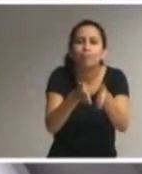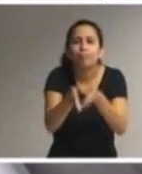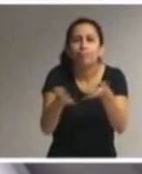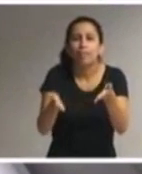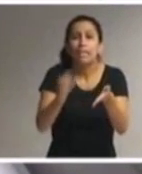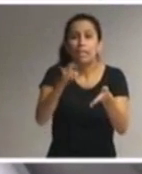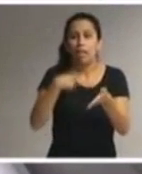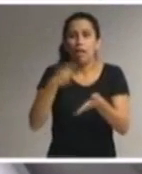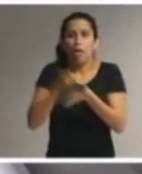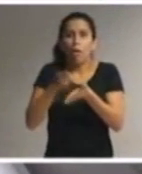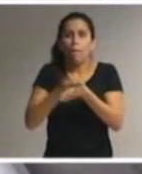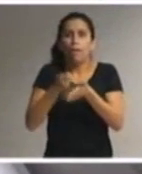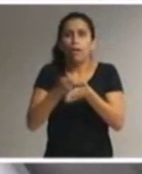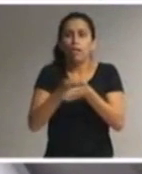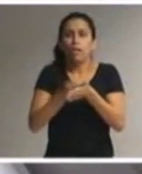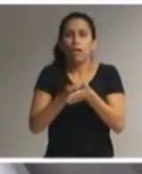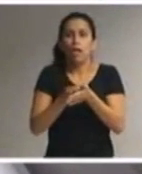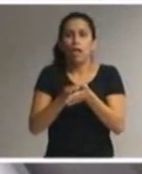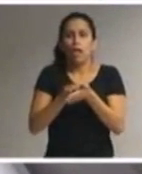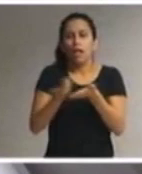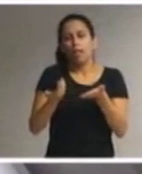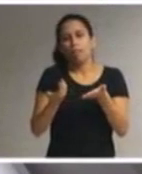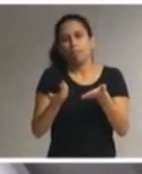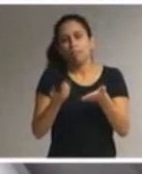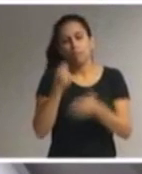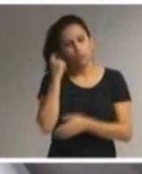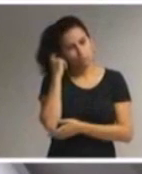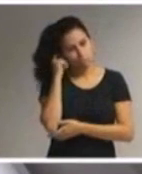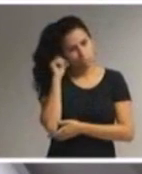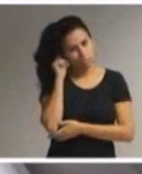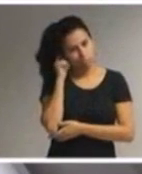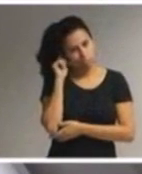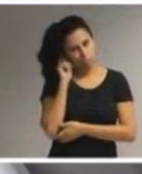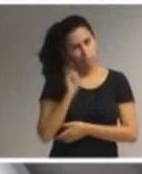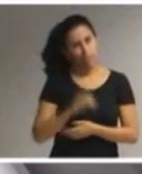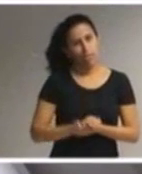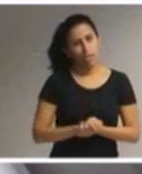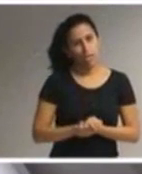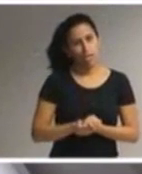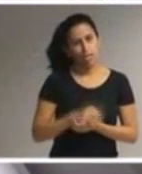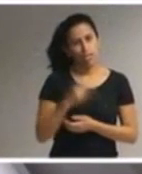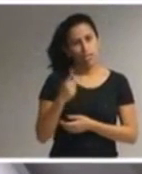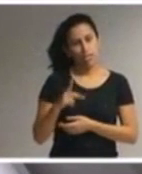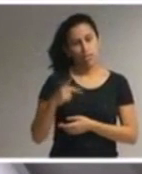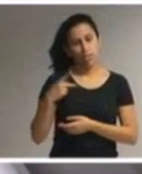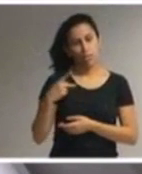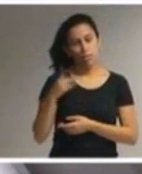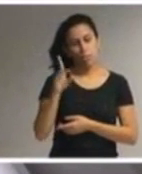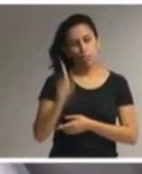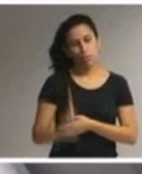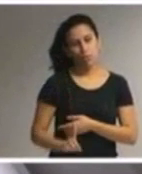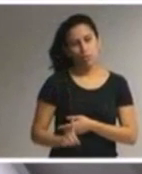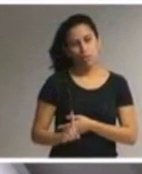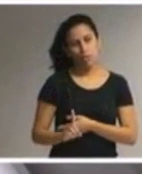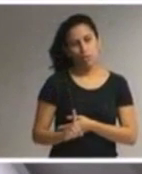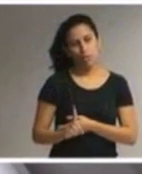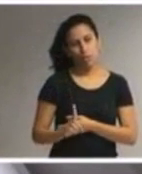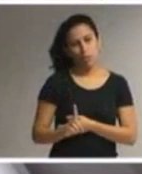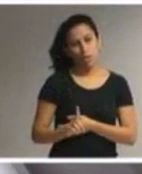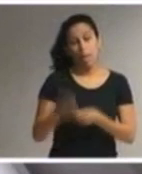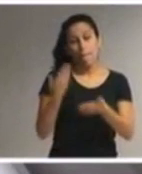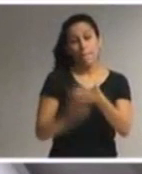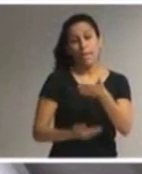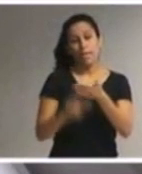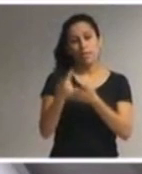a todos em idade escolar e terá seu direito à educação violado. O Poder Público já definiu,